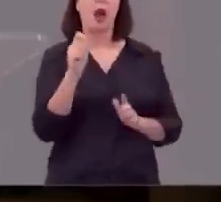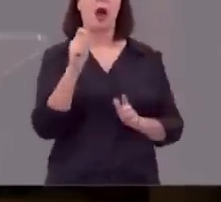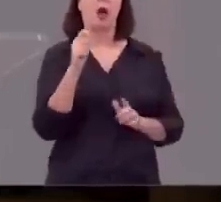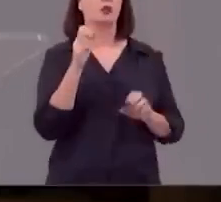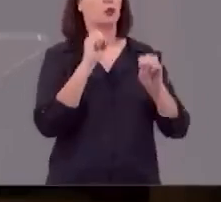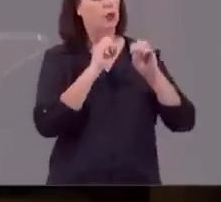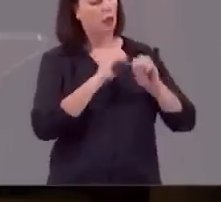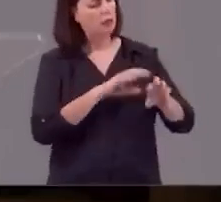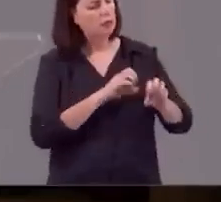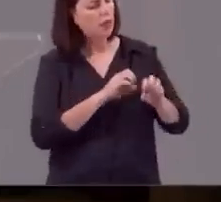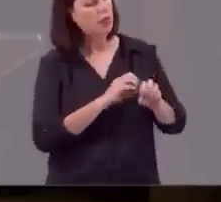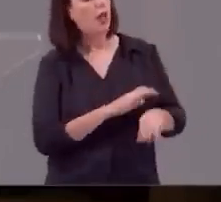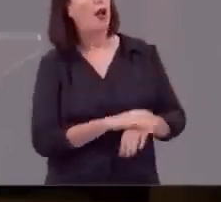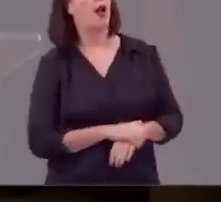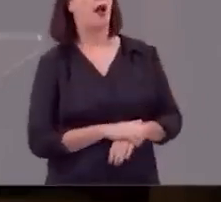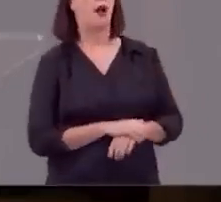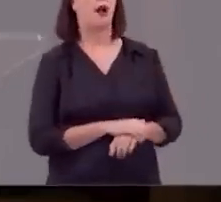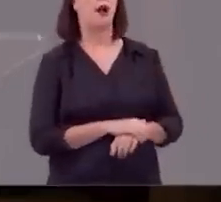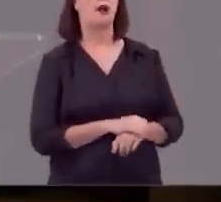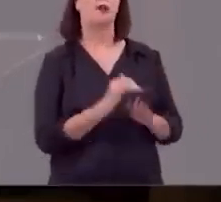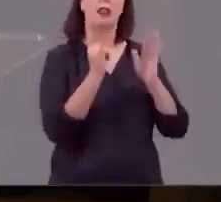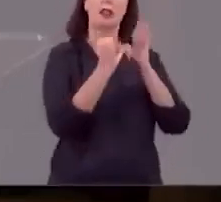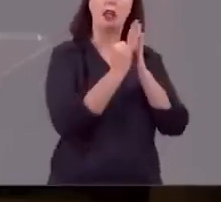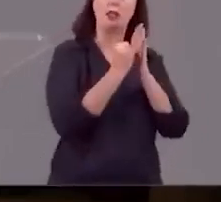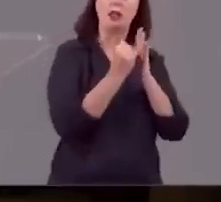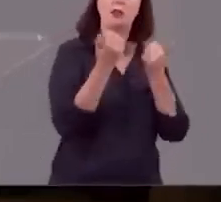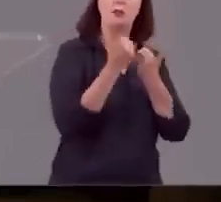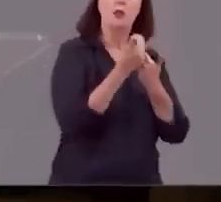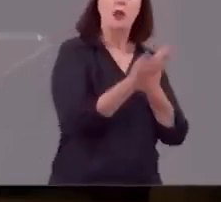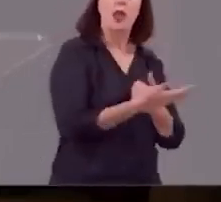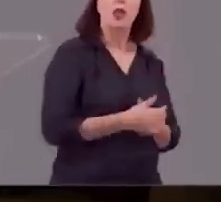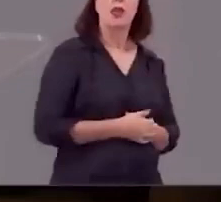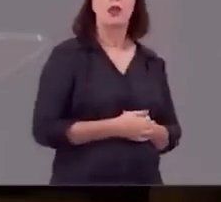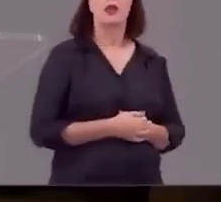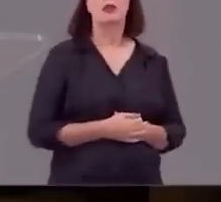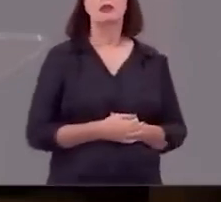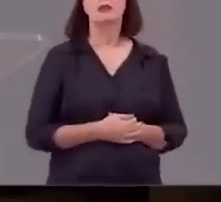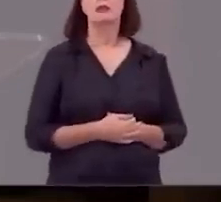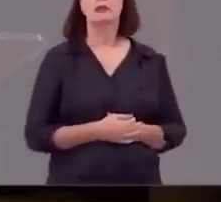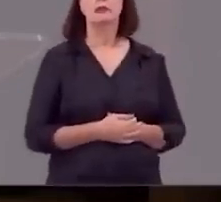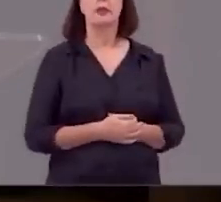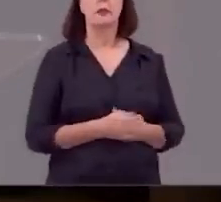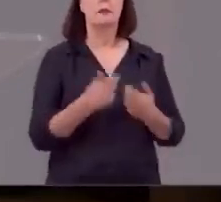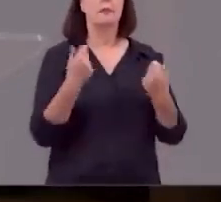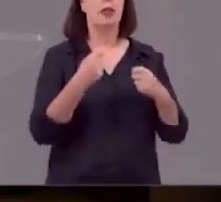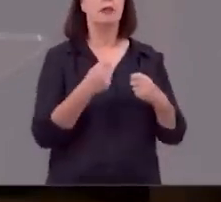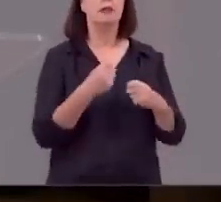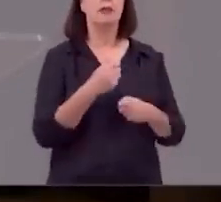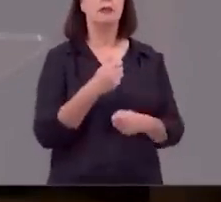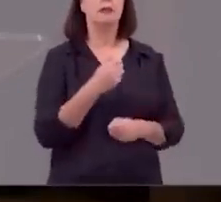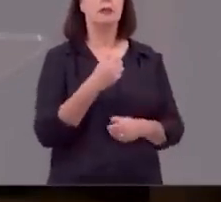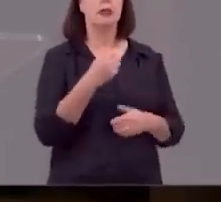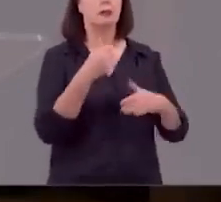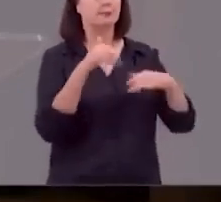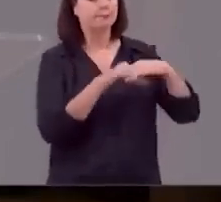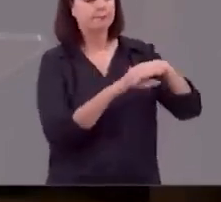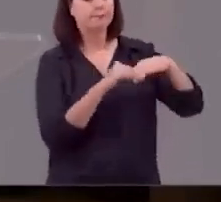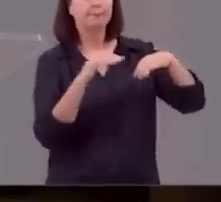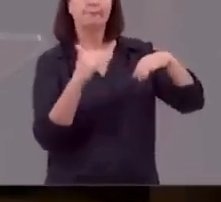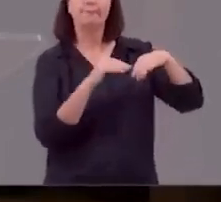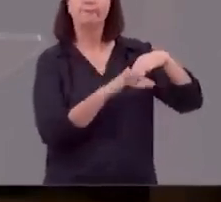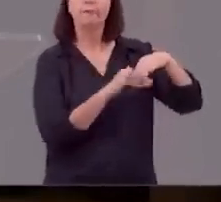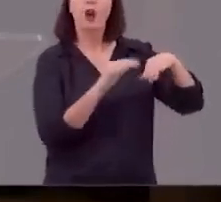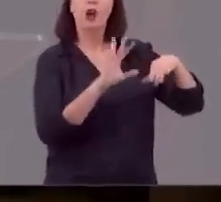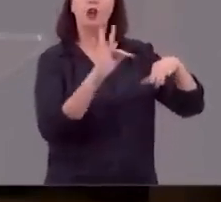orientava e intercedia por eles precisa sepultar todos os filhos